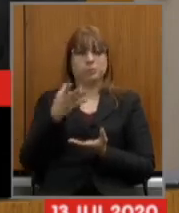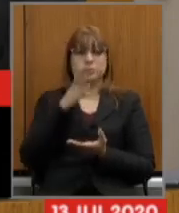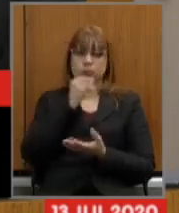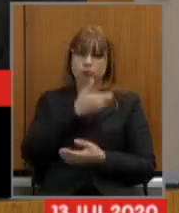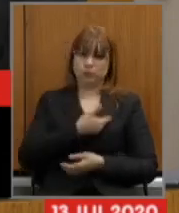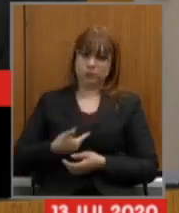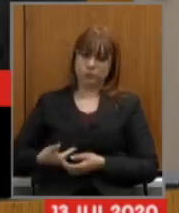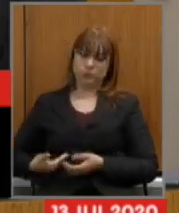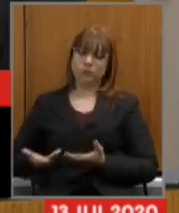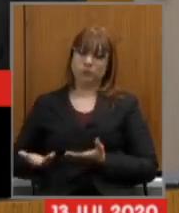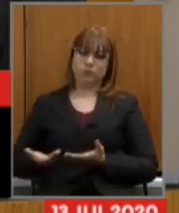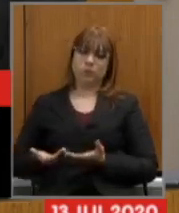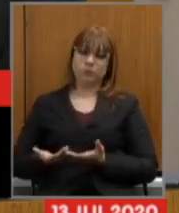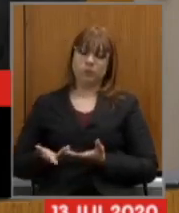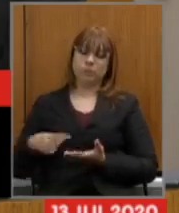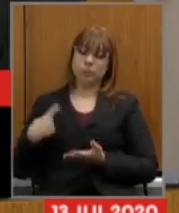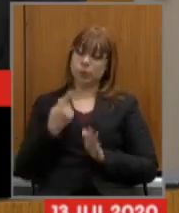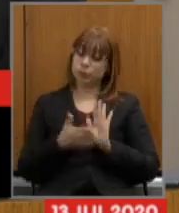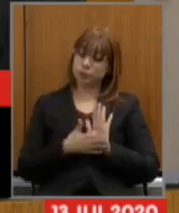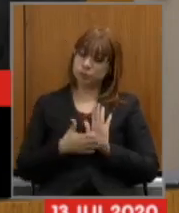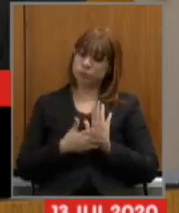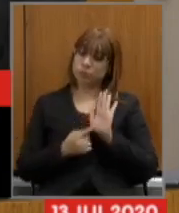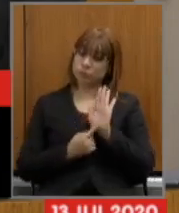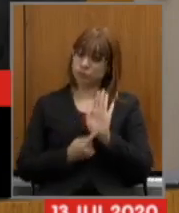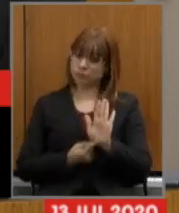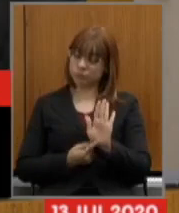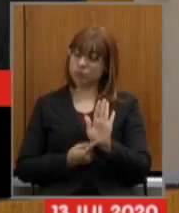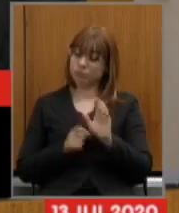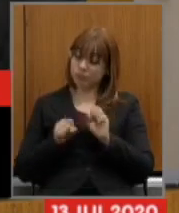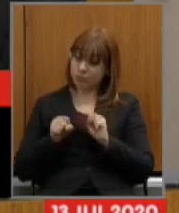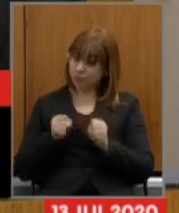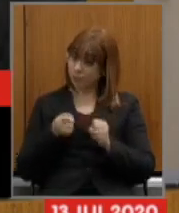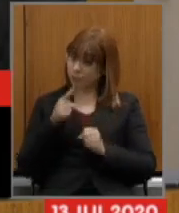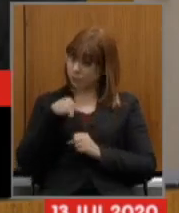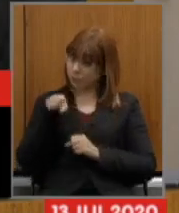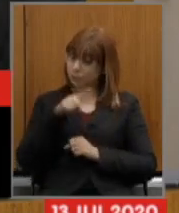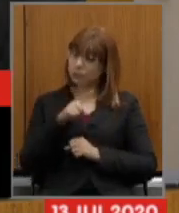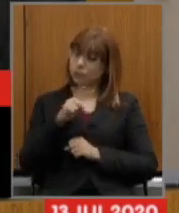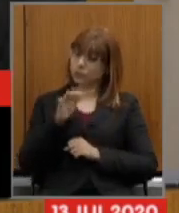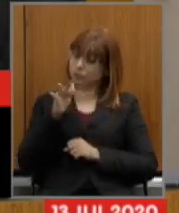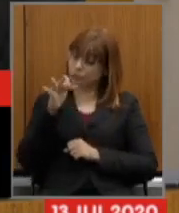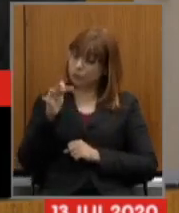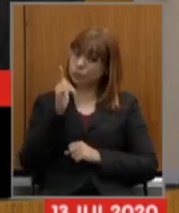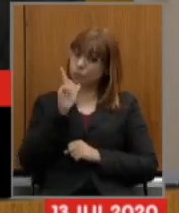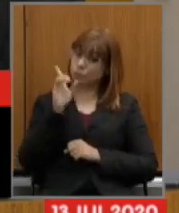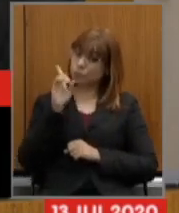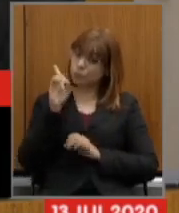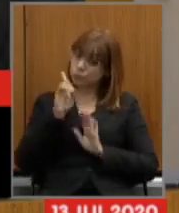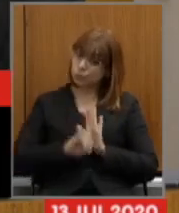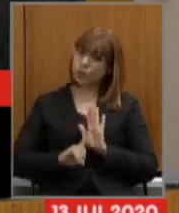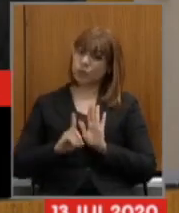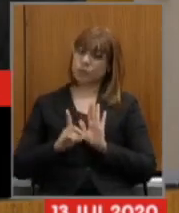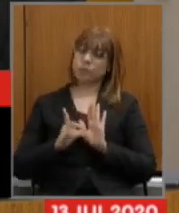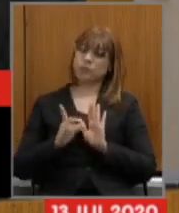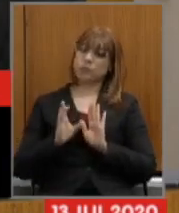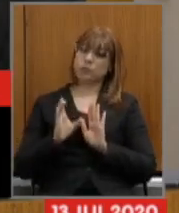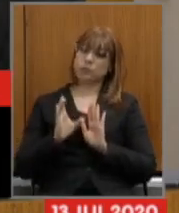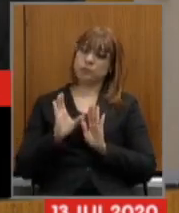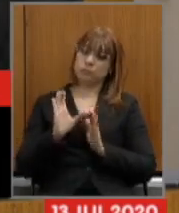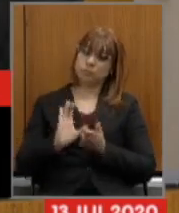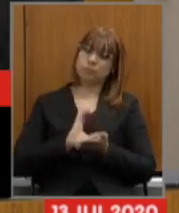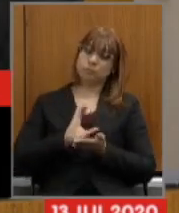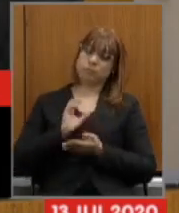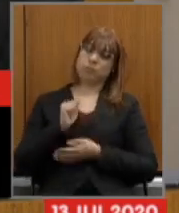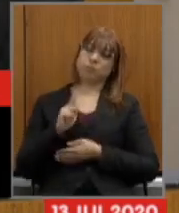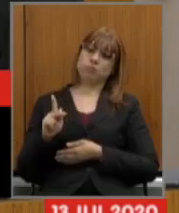estamos propondo algo para garantir que você tenha no futuro o direito de receber nós